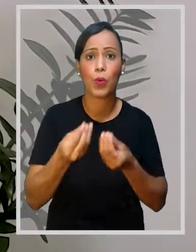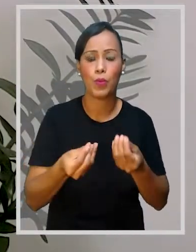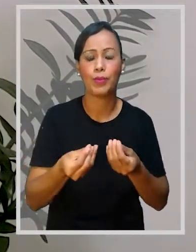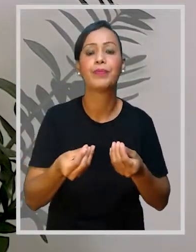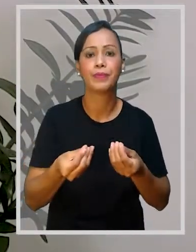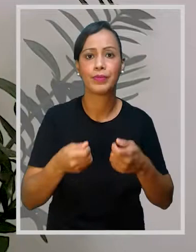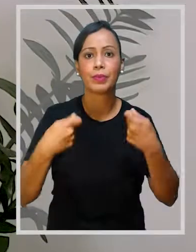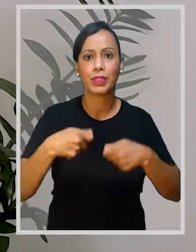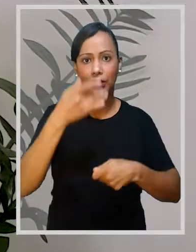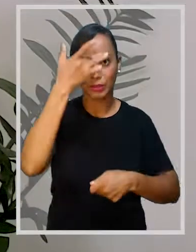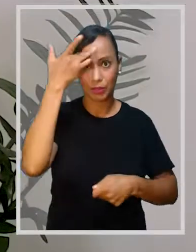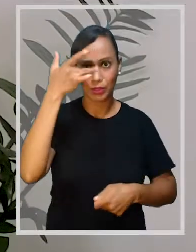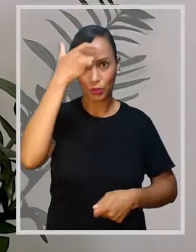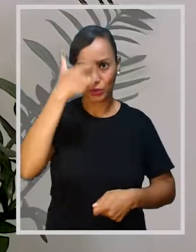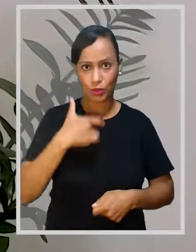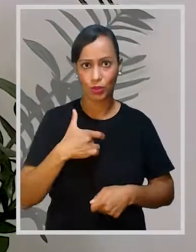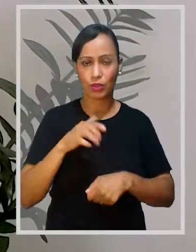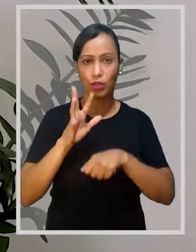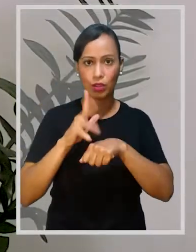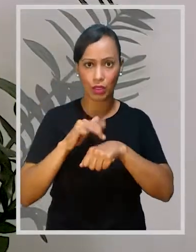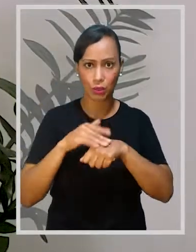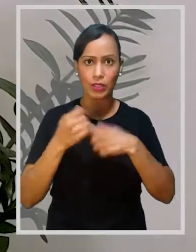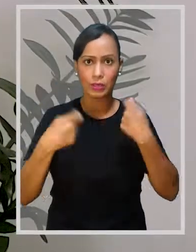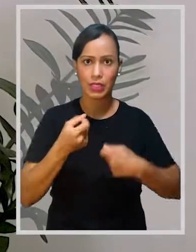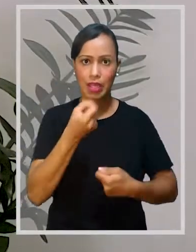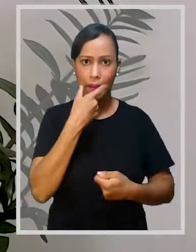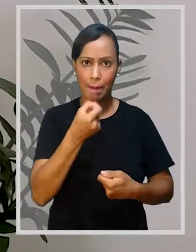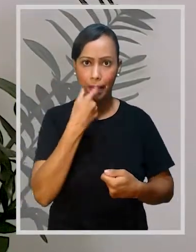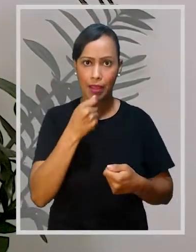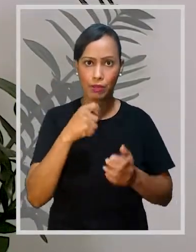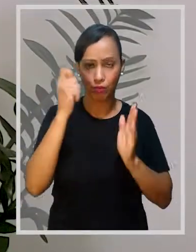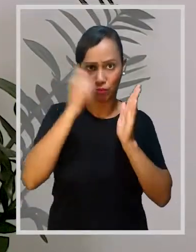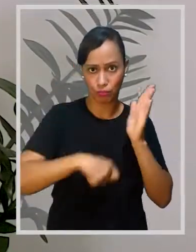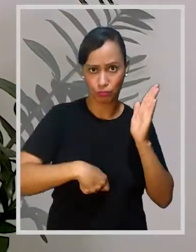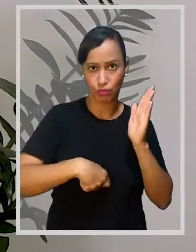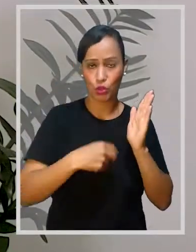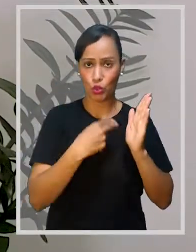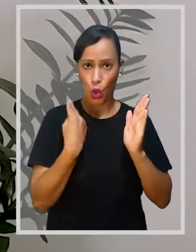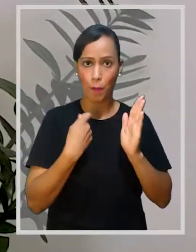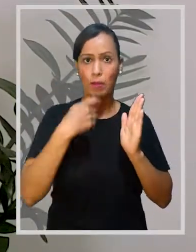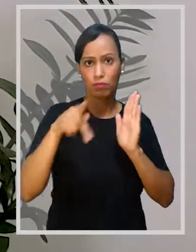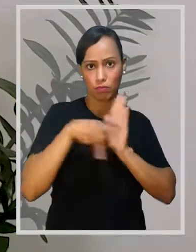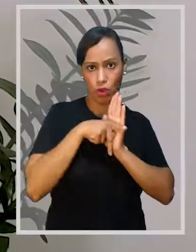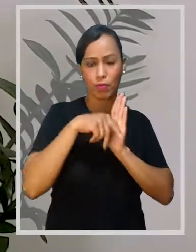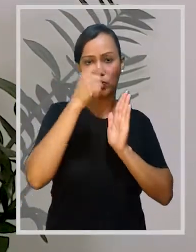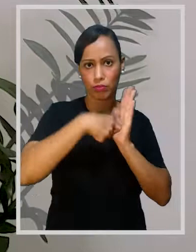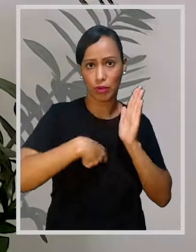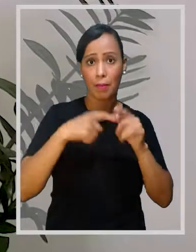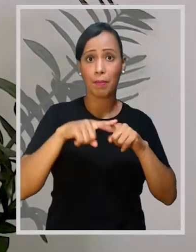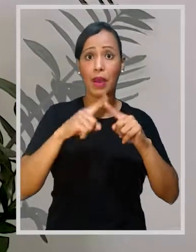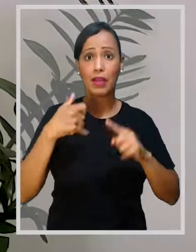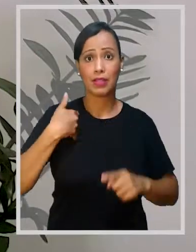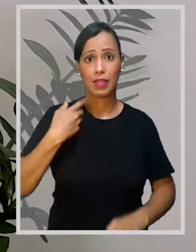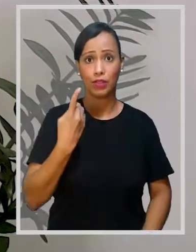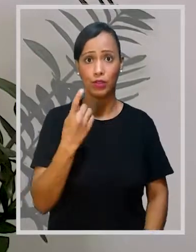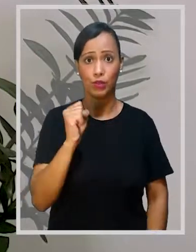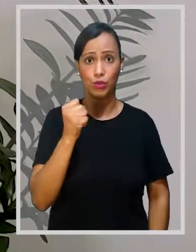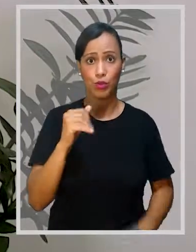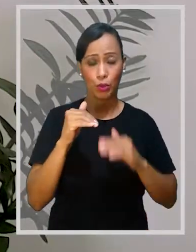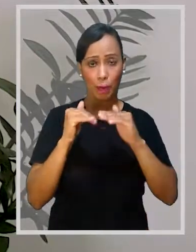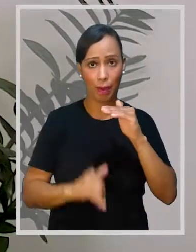Saúde? A solicitação deve ser feita pelo paciente em seu próprio nome e deve ser assinada por ele.